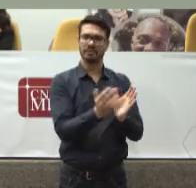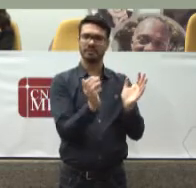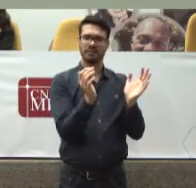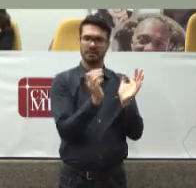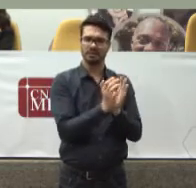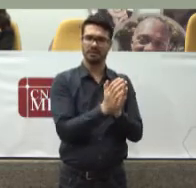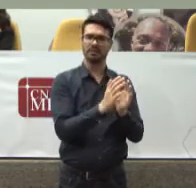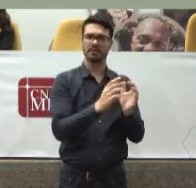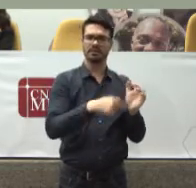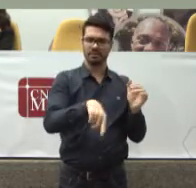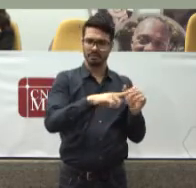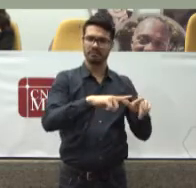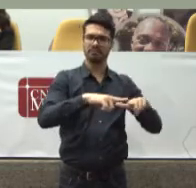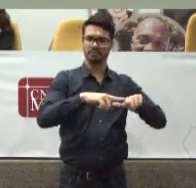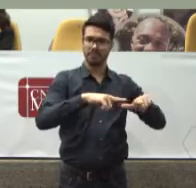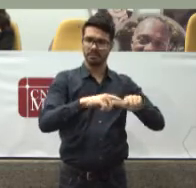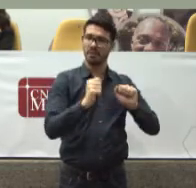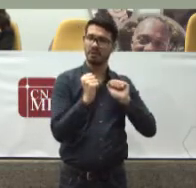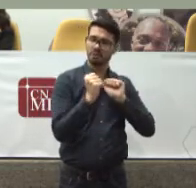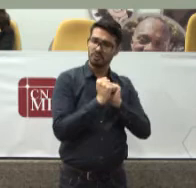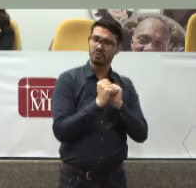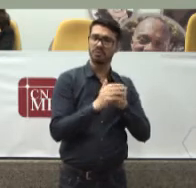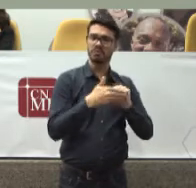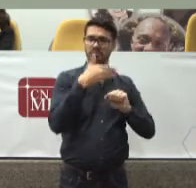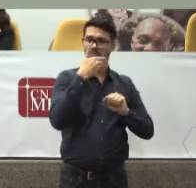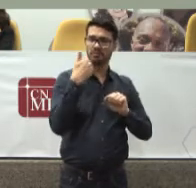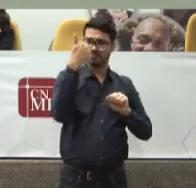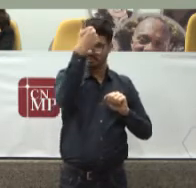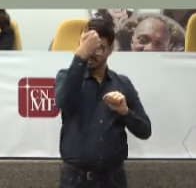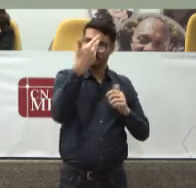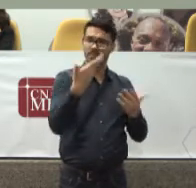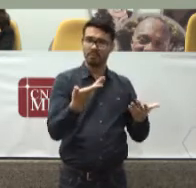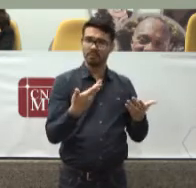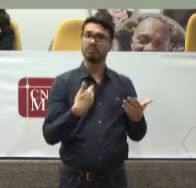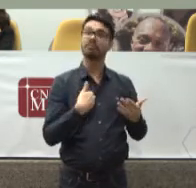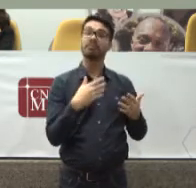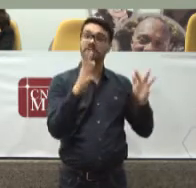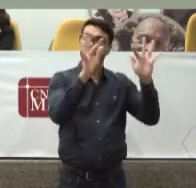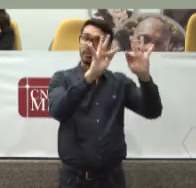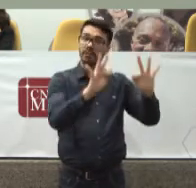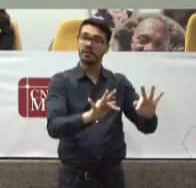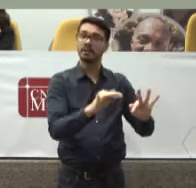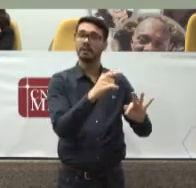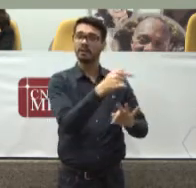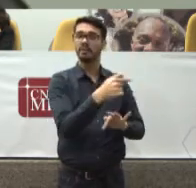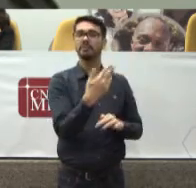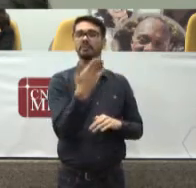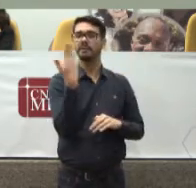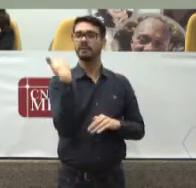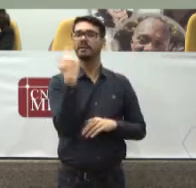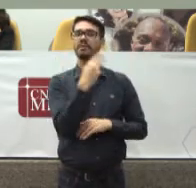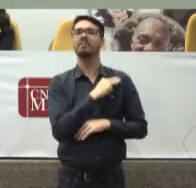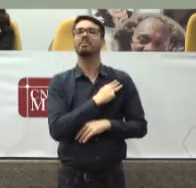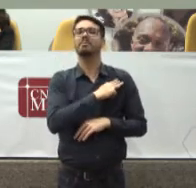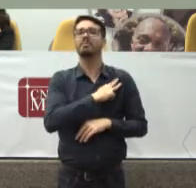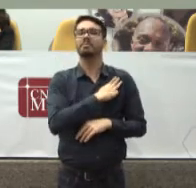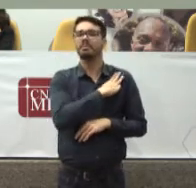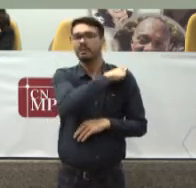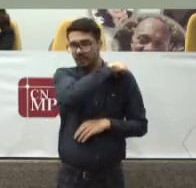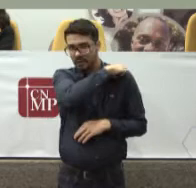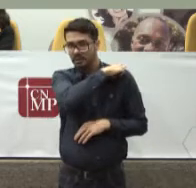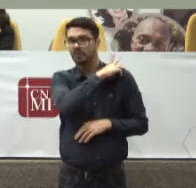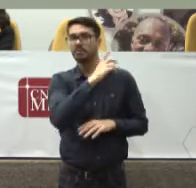com ela E fui muito feliz Nesta generosidade Do então ministro Em poder construir